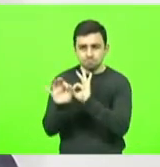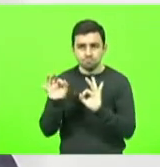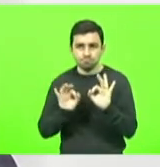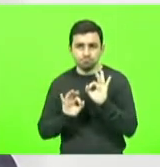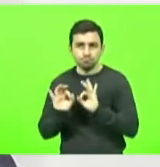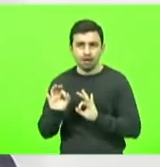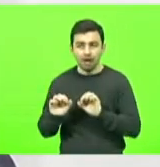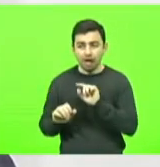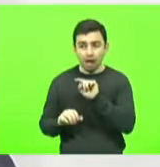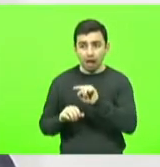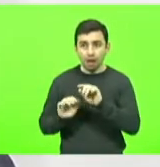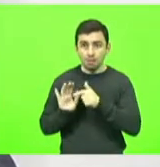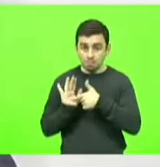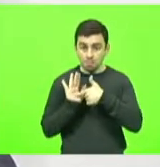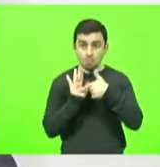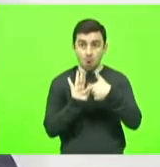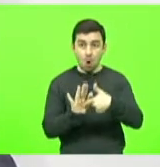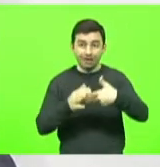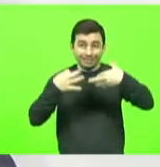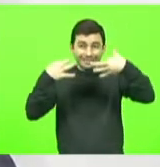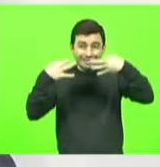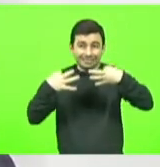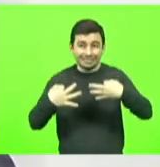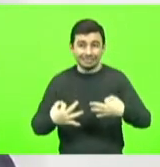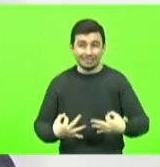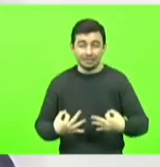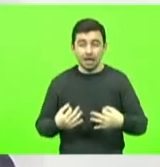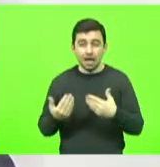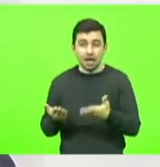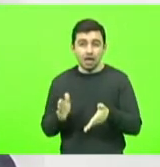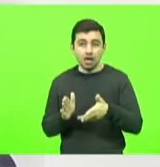sinceridade de um aluno a assumir